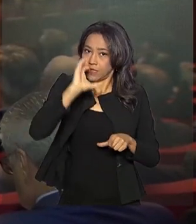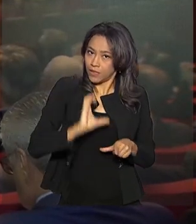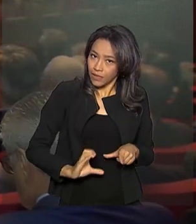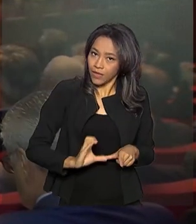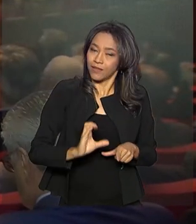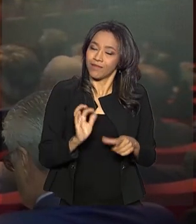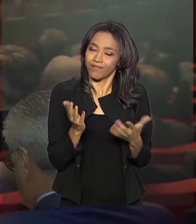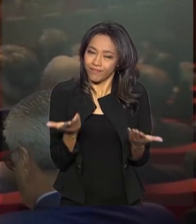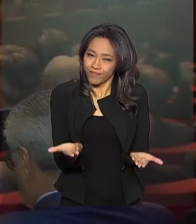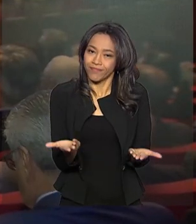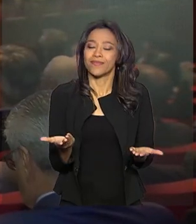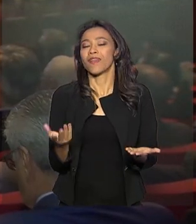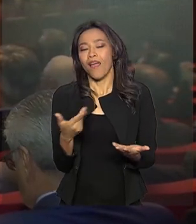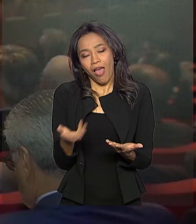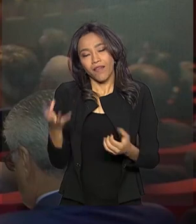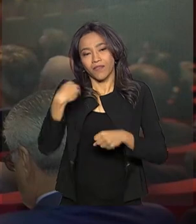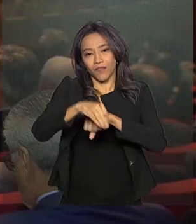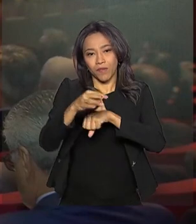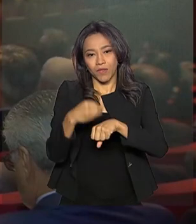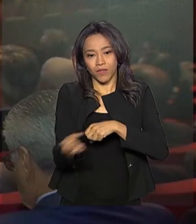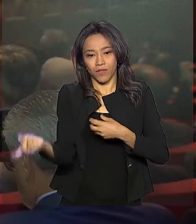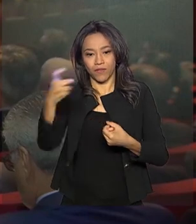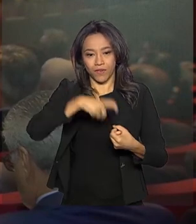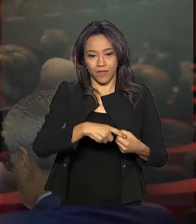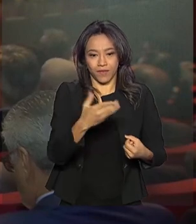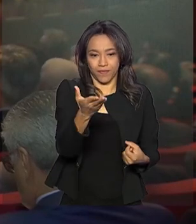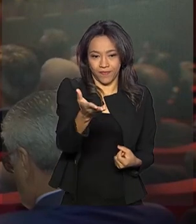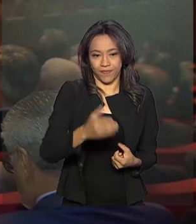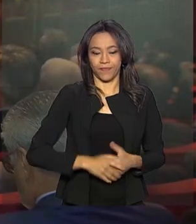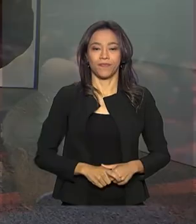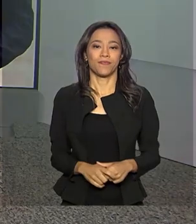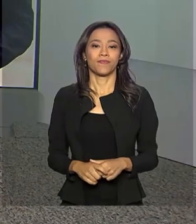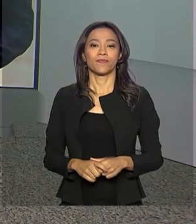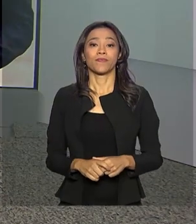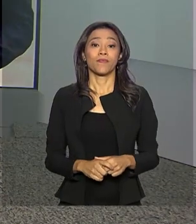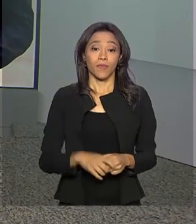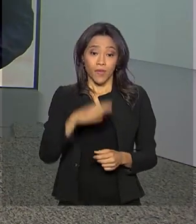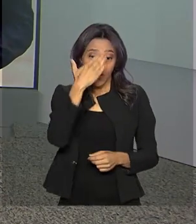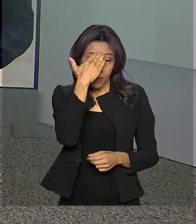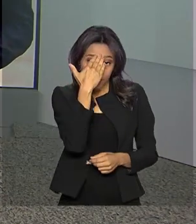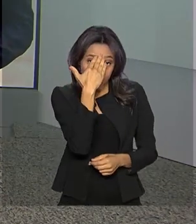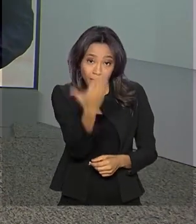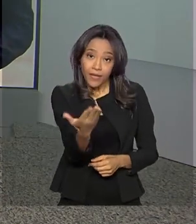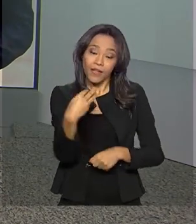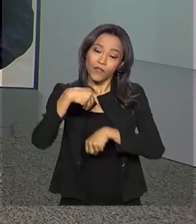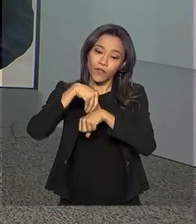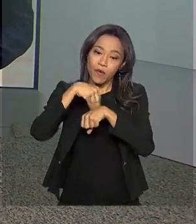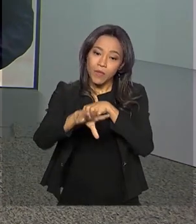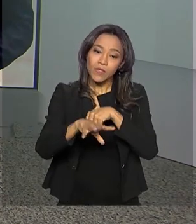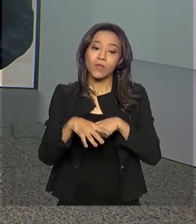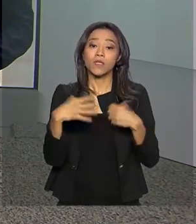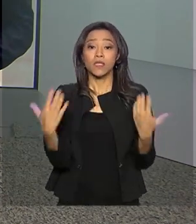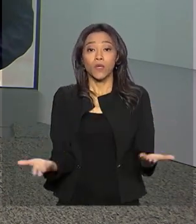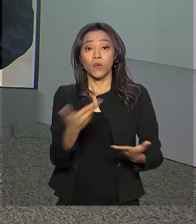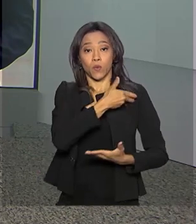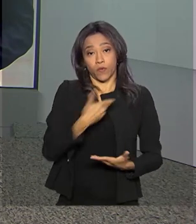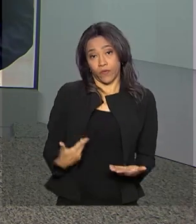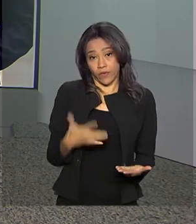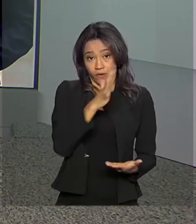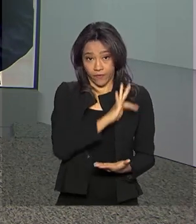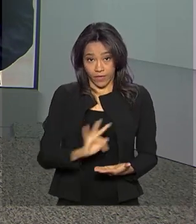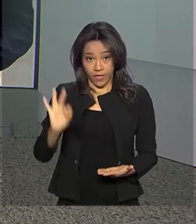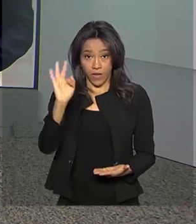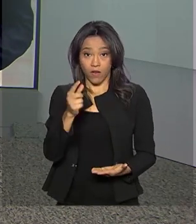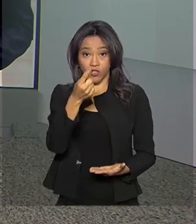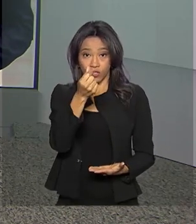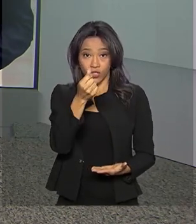São essas as informações. Voltamos ao estúdio com você, Renata. Obrigada, Cláudia, pelas suas informações. E olha, o governo federal vai investir 10